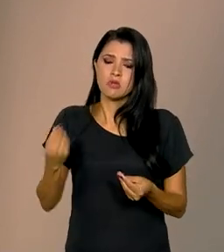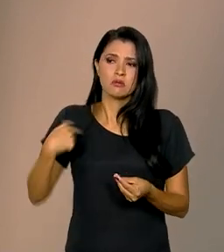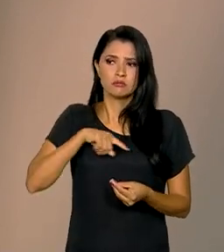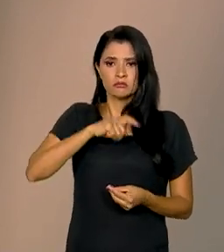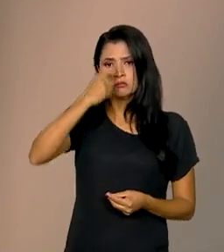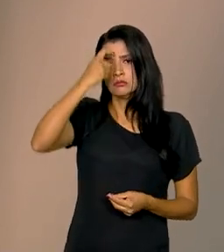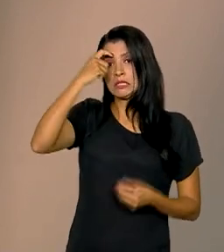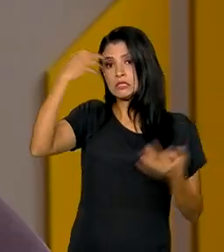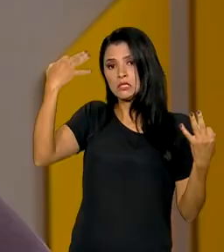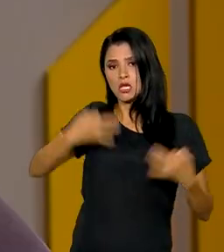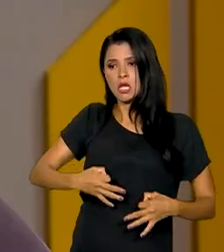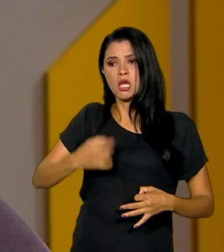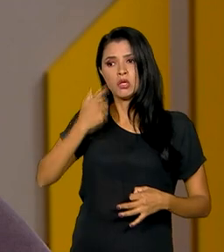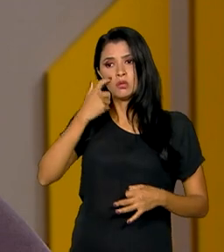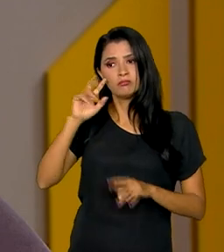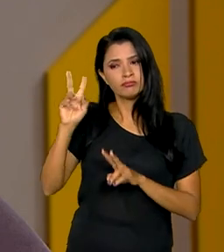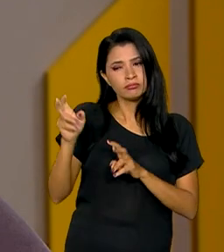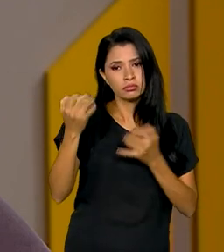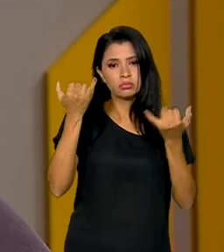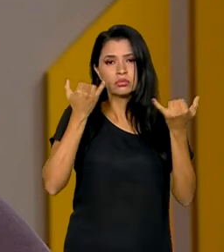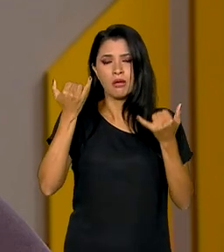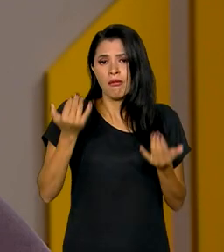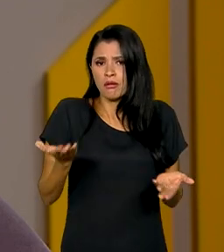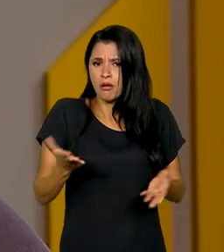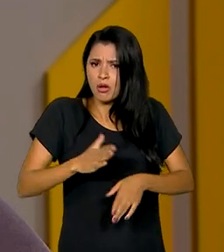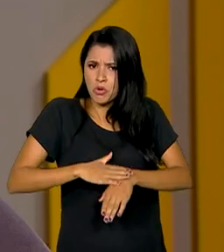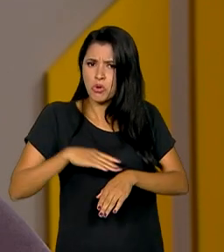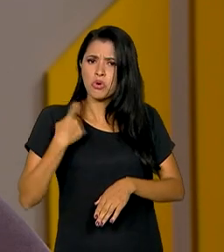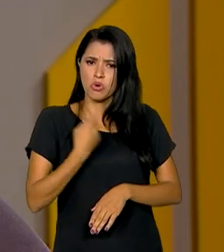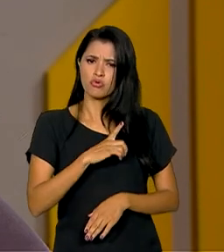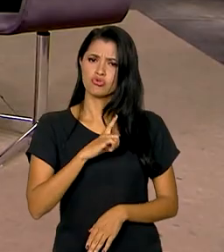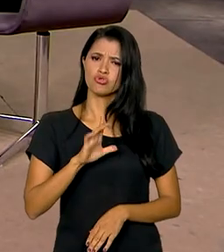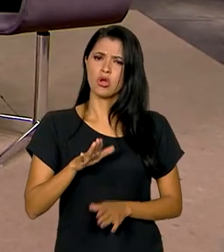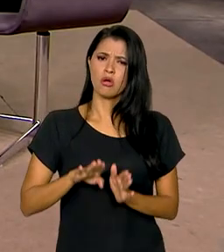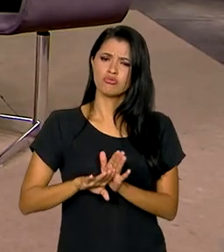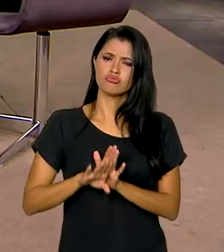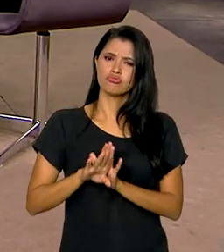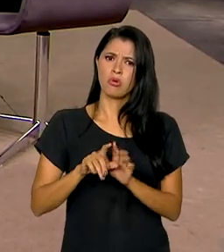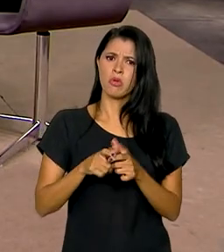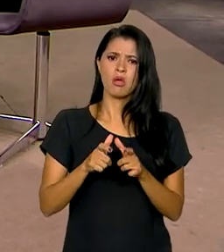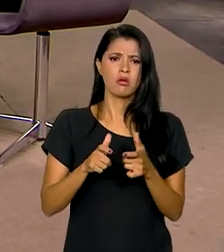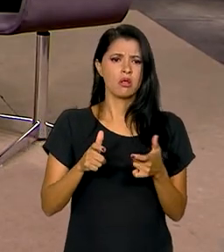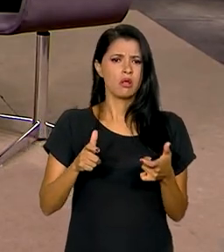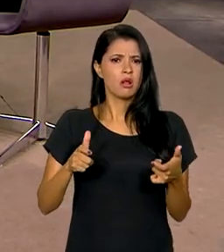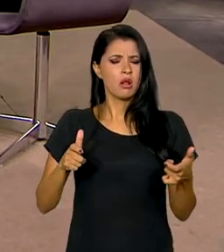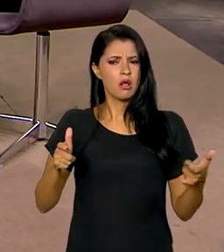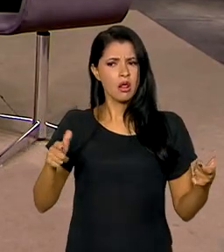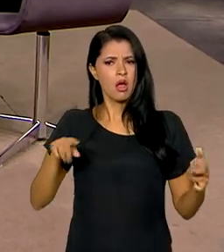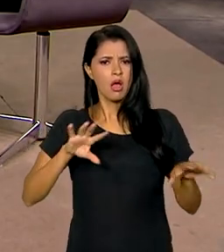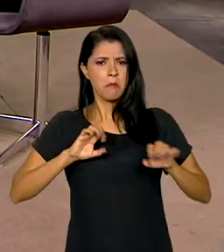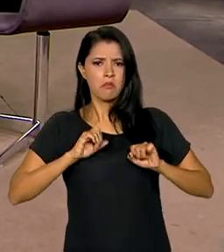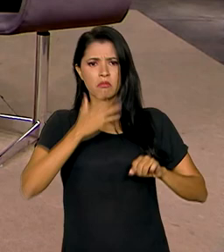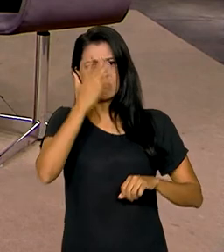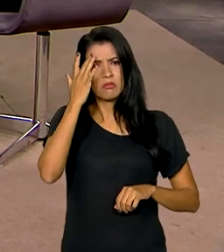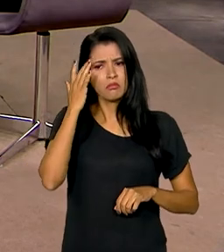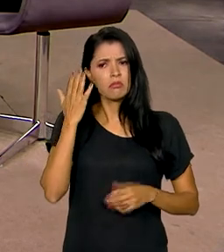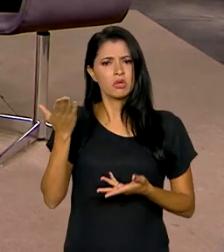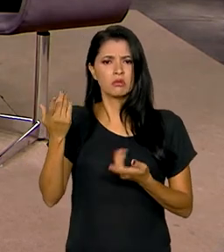conscientes, ainda mais agora que nós temos um aumento de casos de que as pessoas